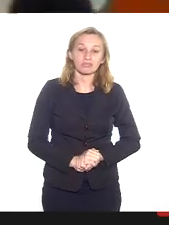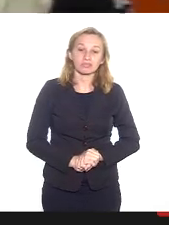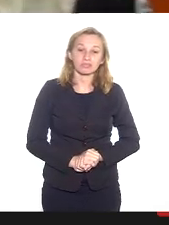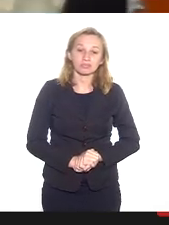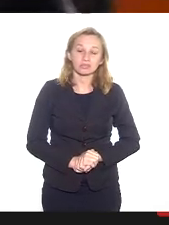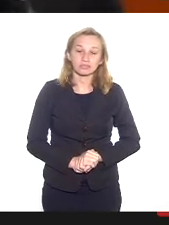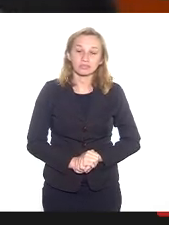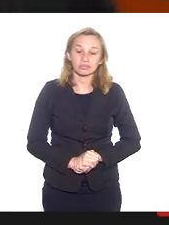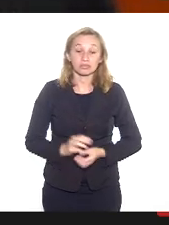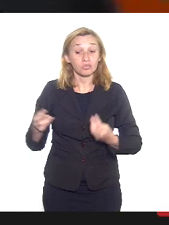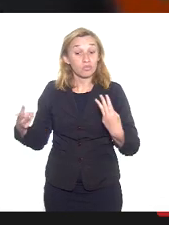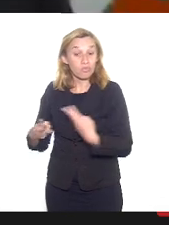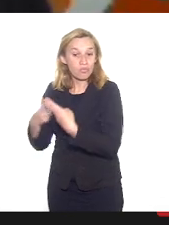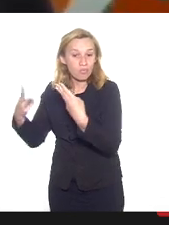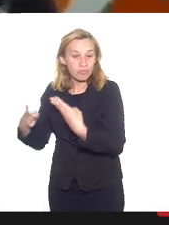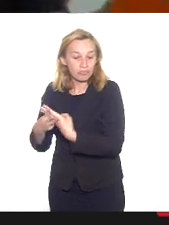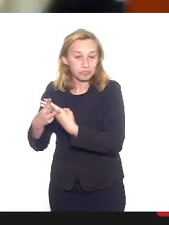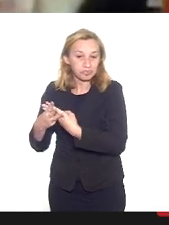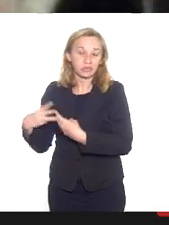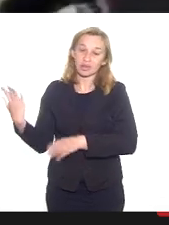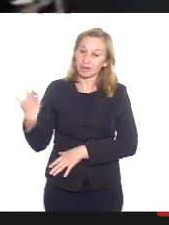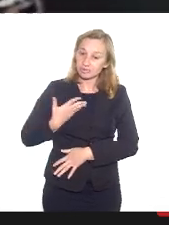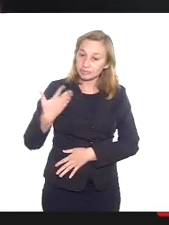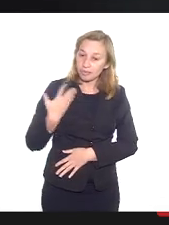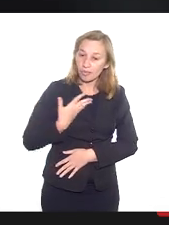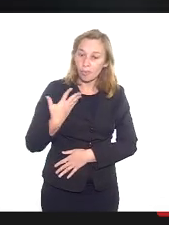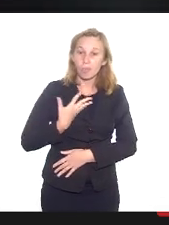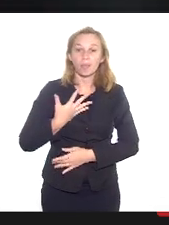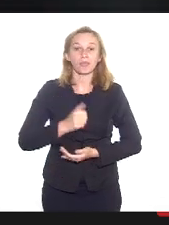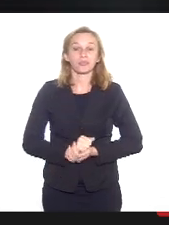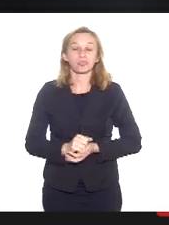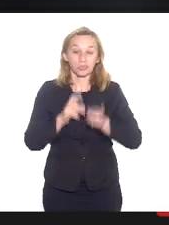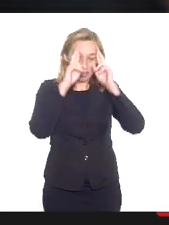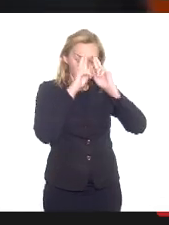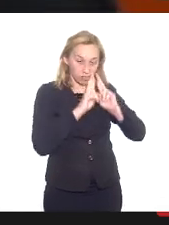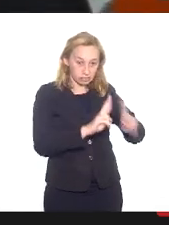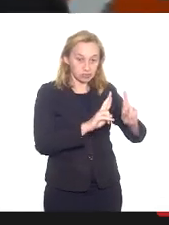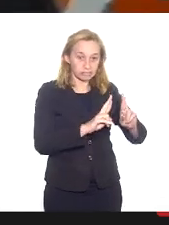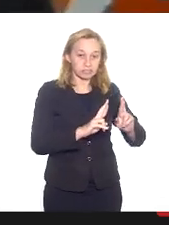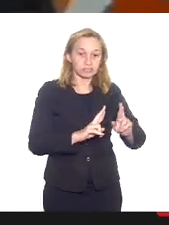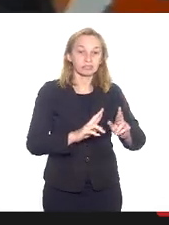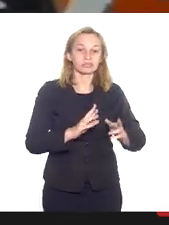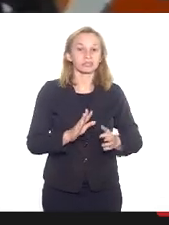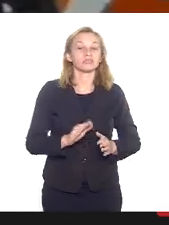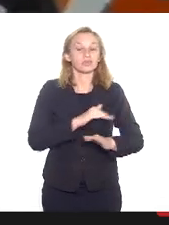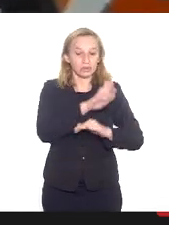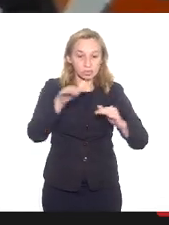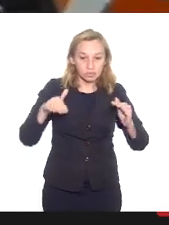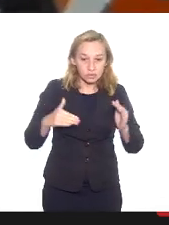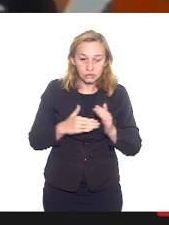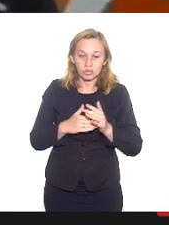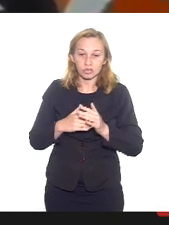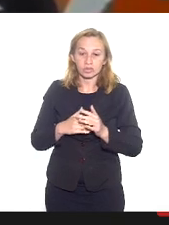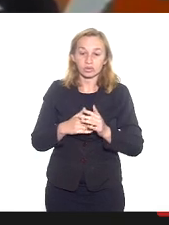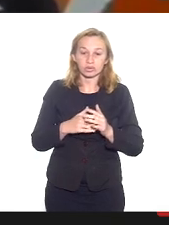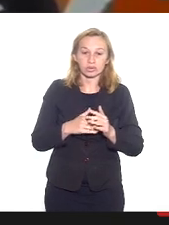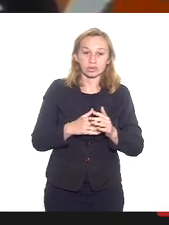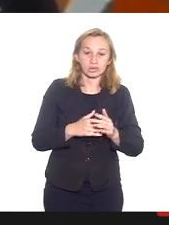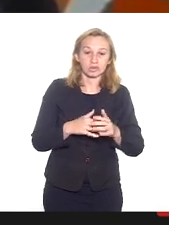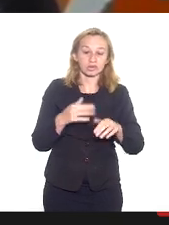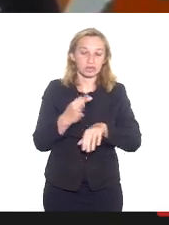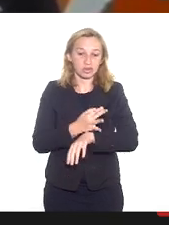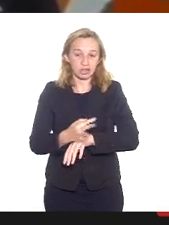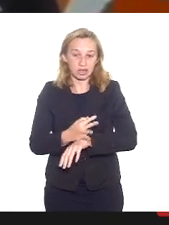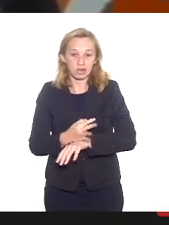do judaísmo, meus colegas, eles respeitavam, o colégio respeitava todos os feriados judaicos que a gente